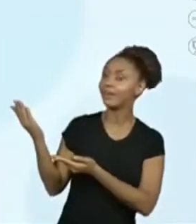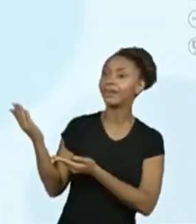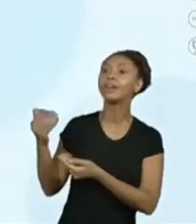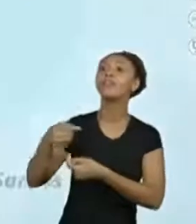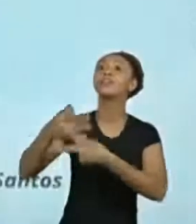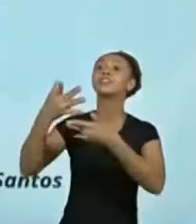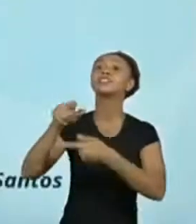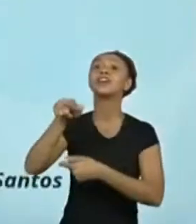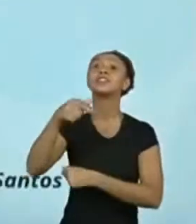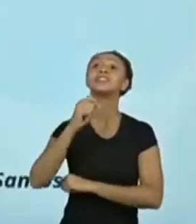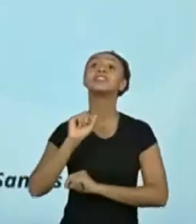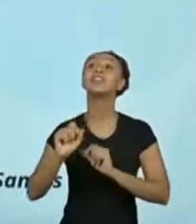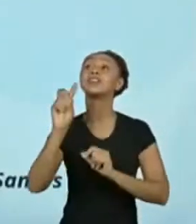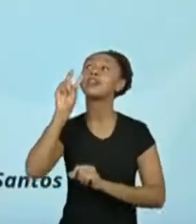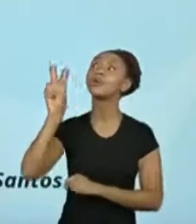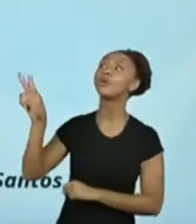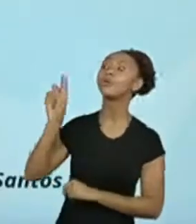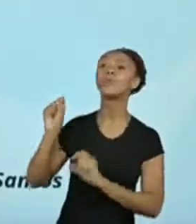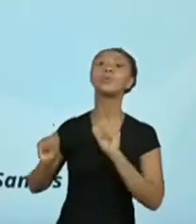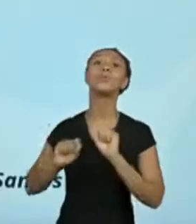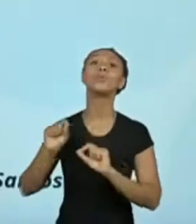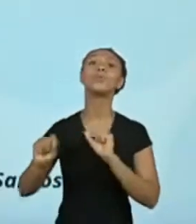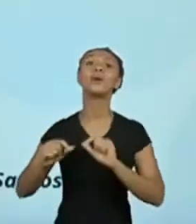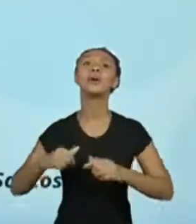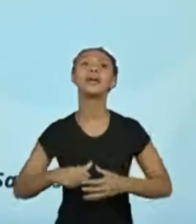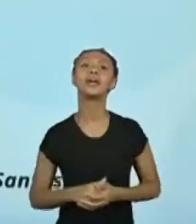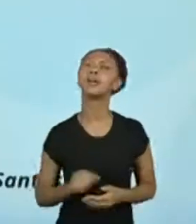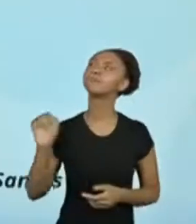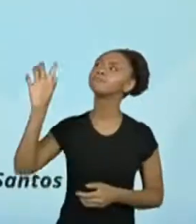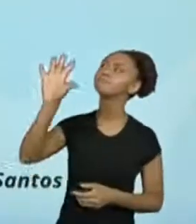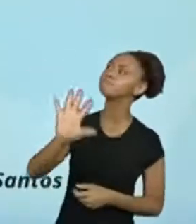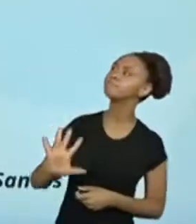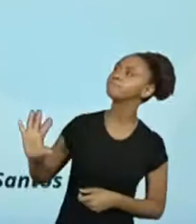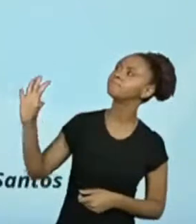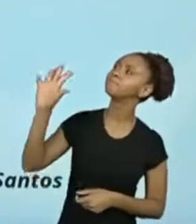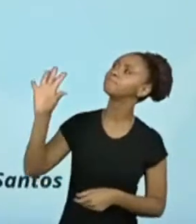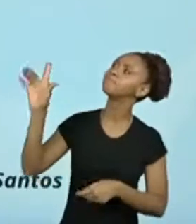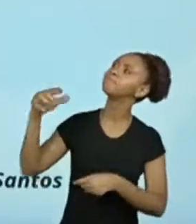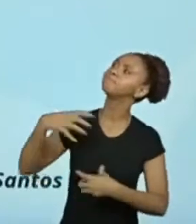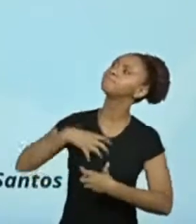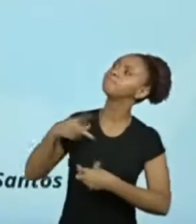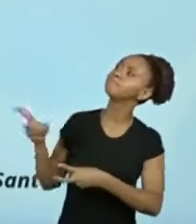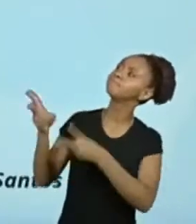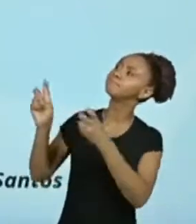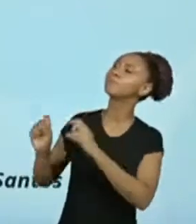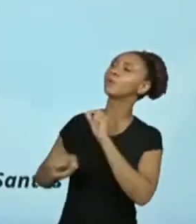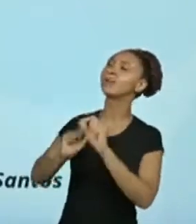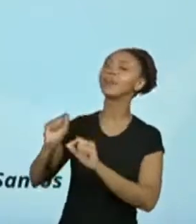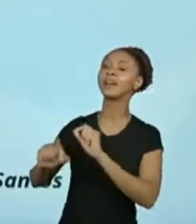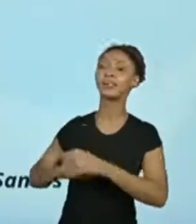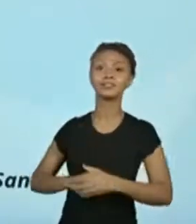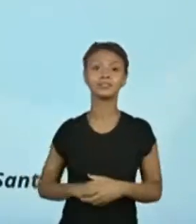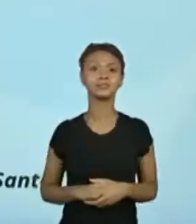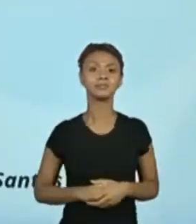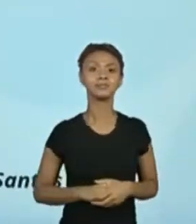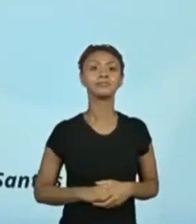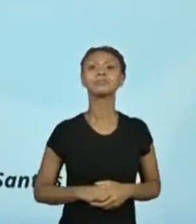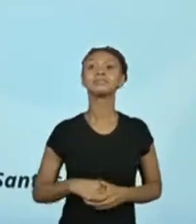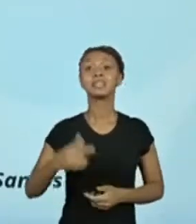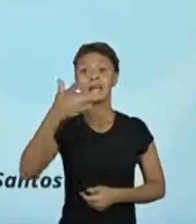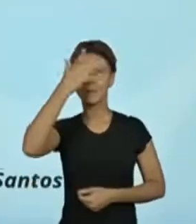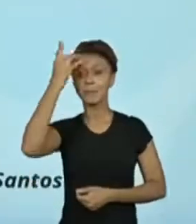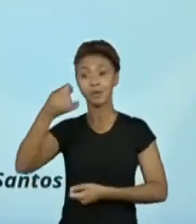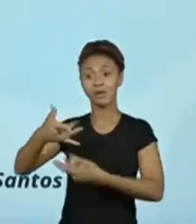chat o que vocês estão vendo neste poema. Ah, tem gente que coloca assim.